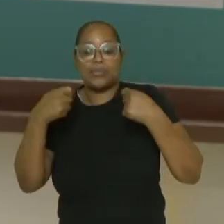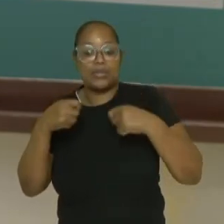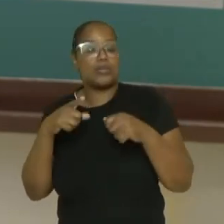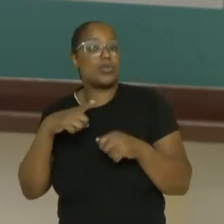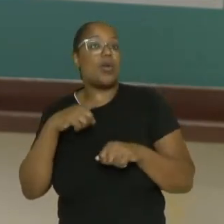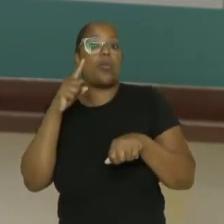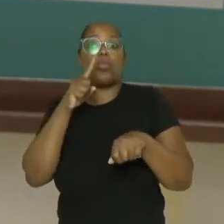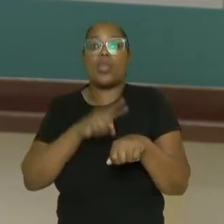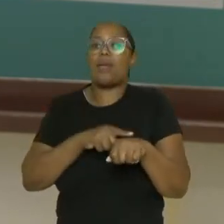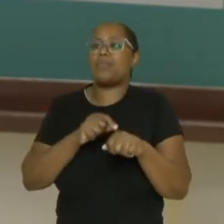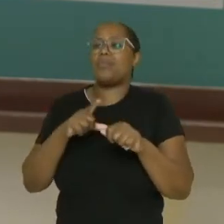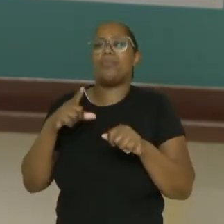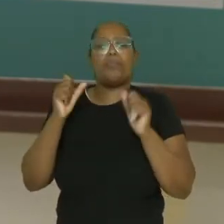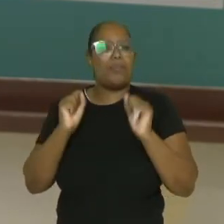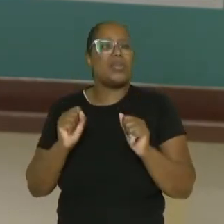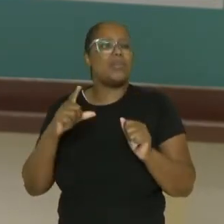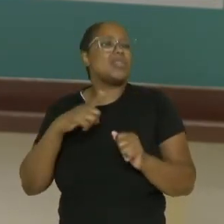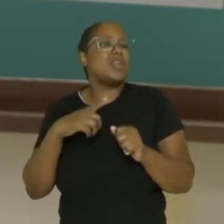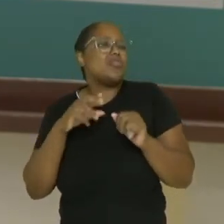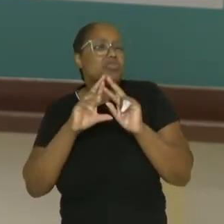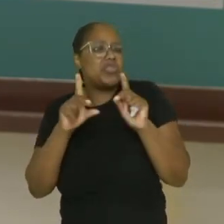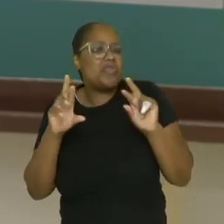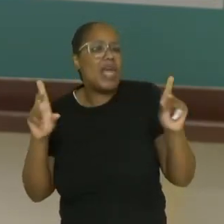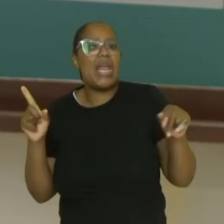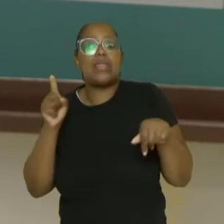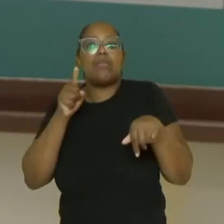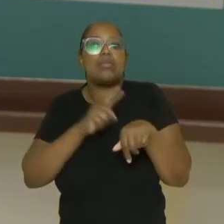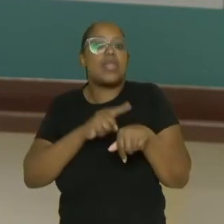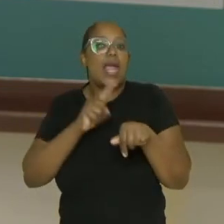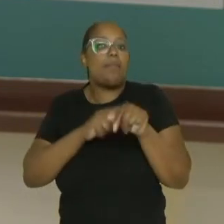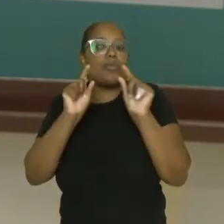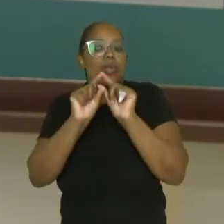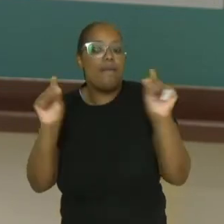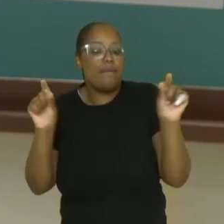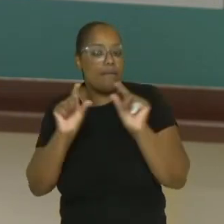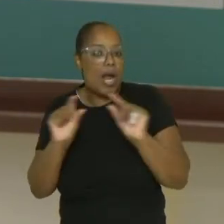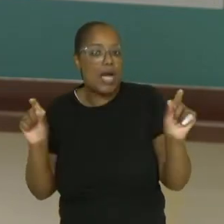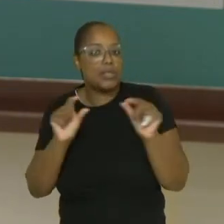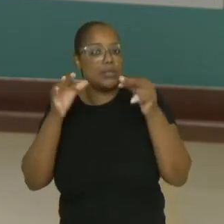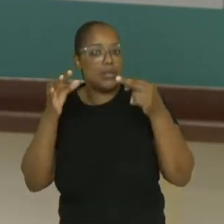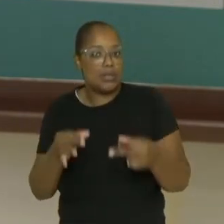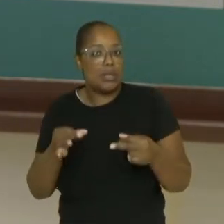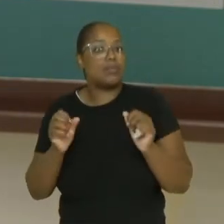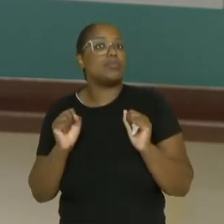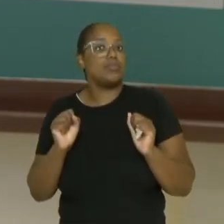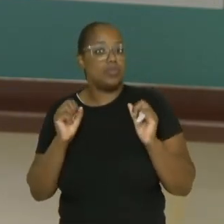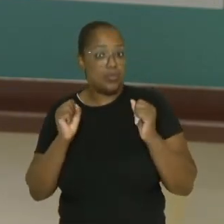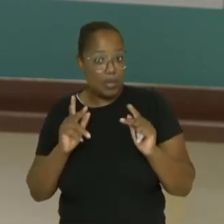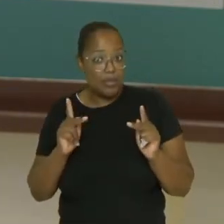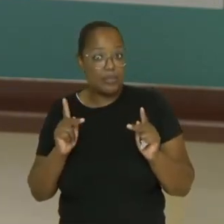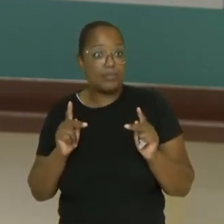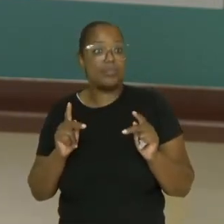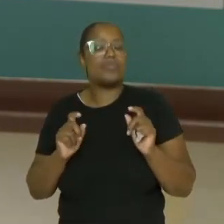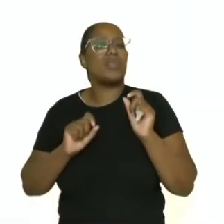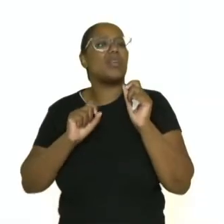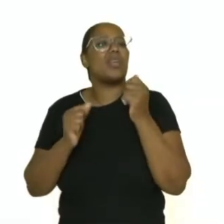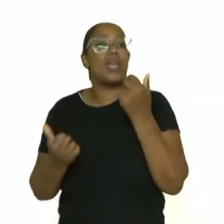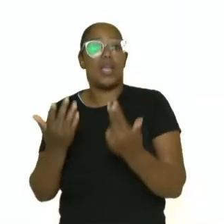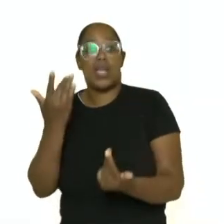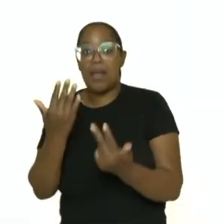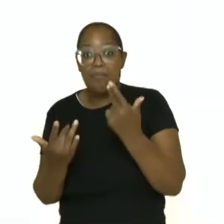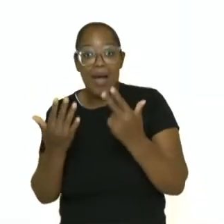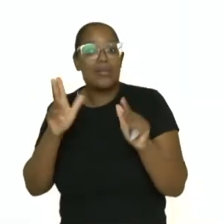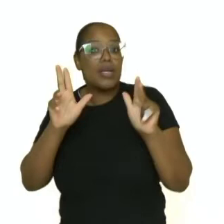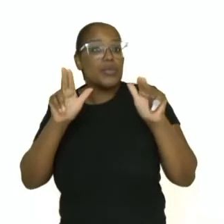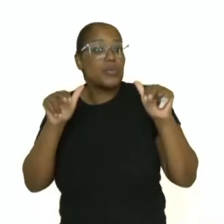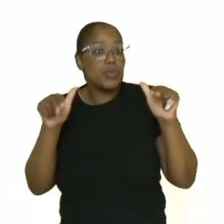Podemos ter várias orações formando um período, mas precisa de pelo menos uma, certo? E queimadas nunca.